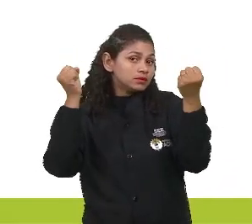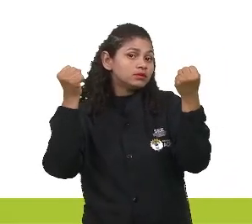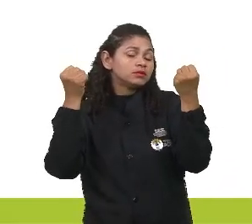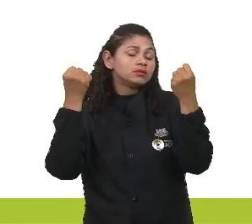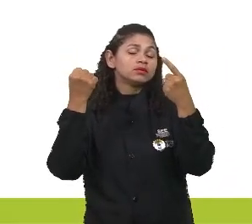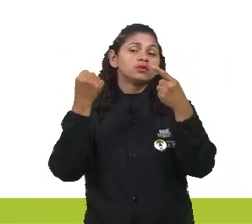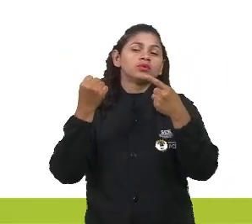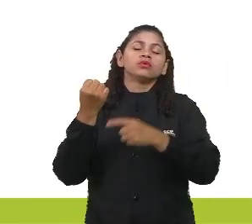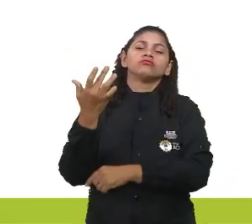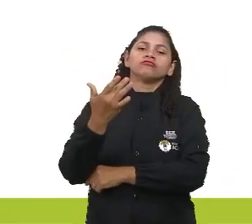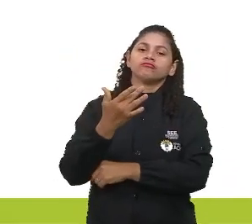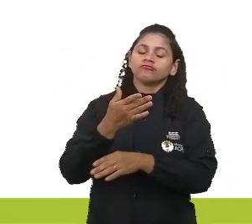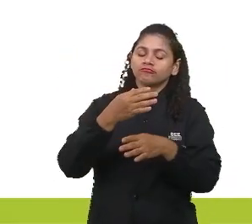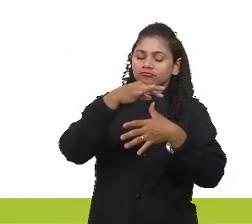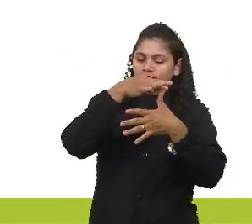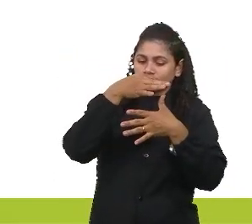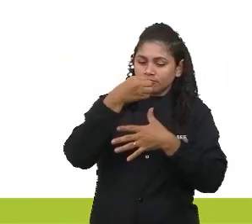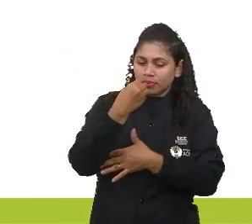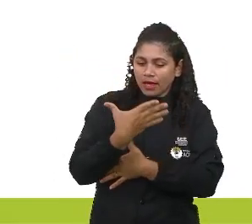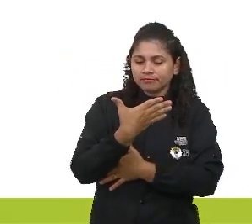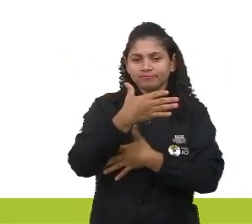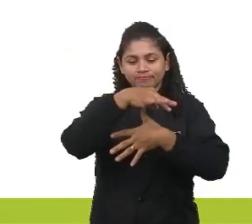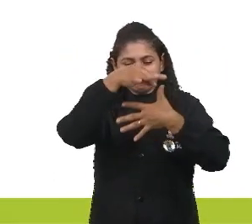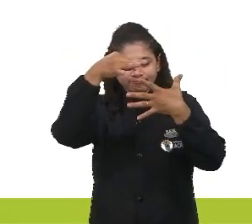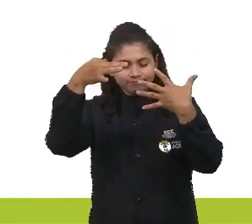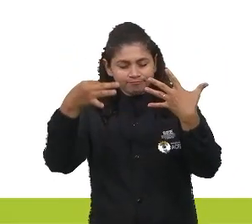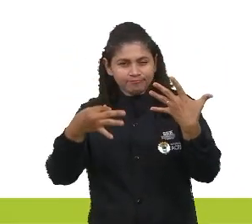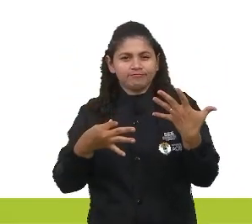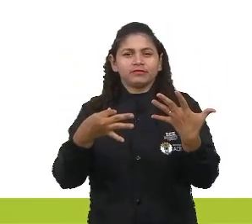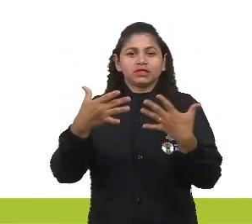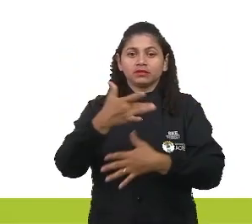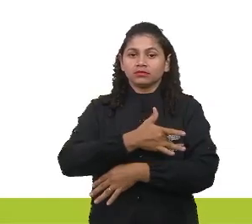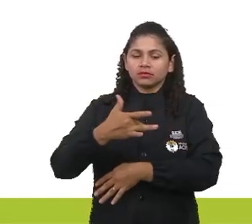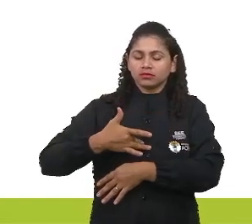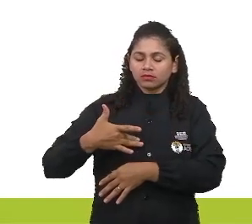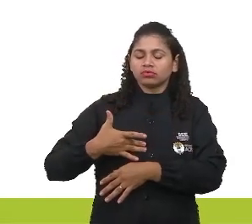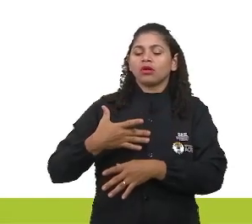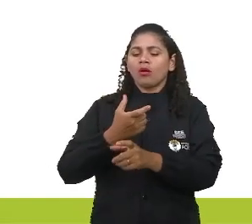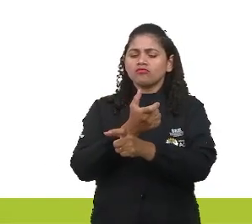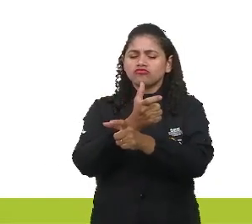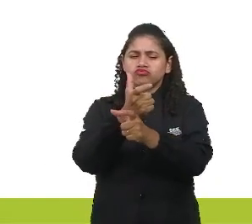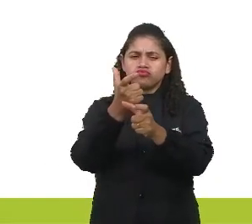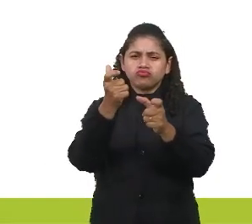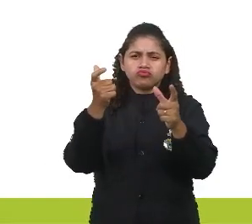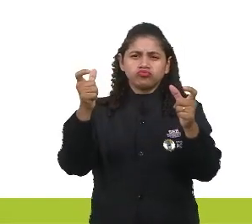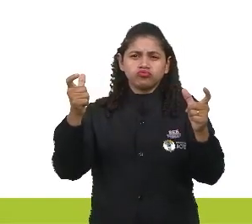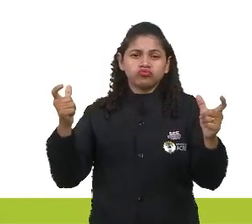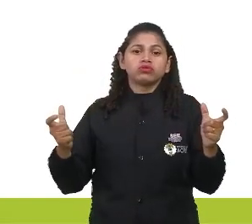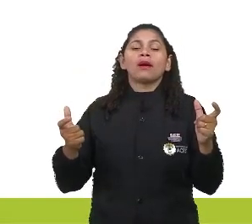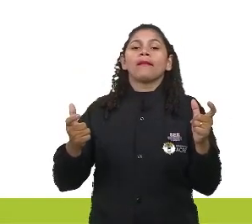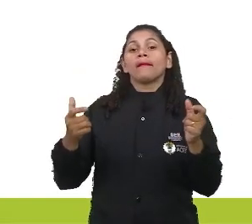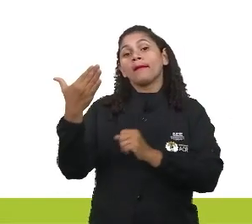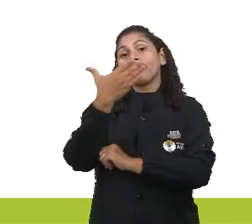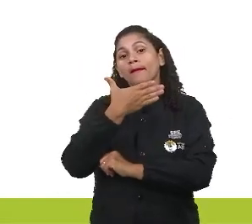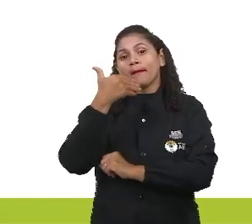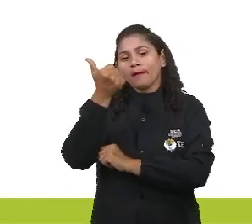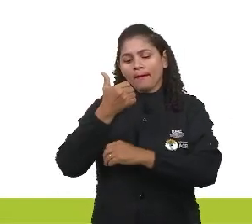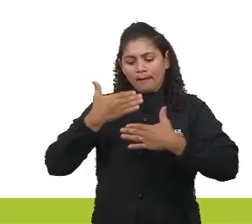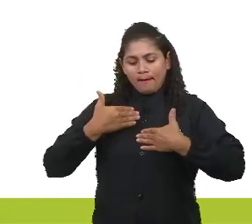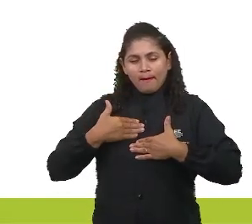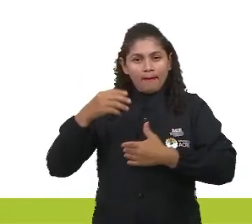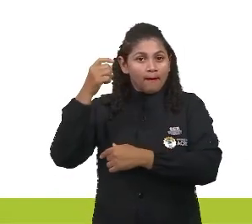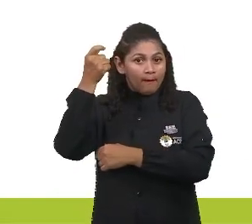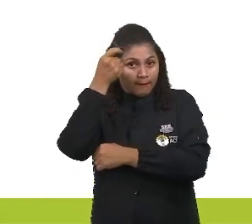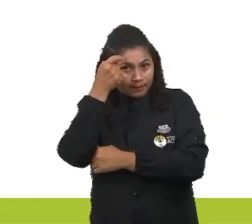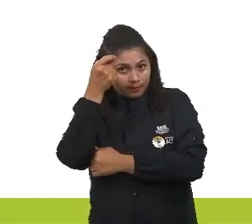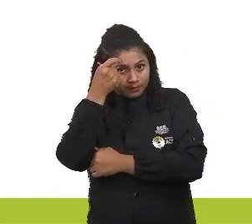amplos, incluindo a melhoria de qualidade de vida, aumento da energia e disposição para as tarefas diárias e a melhoria do condicionamento mental.